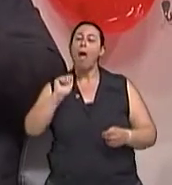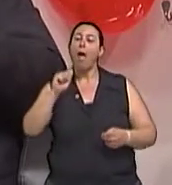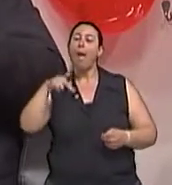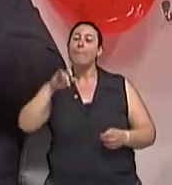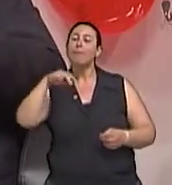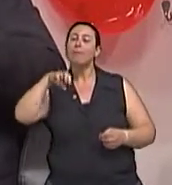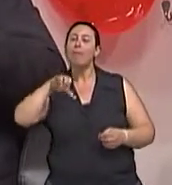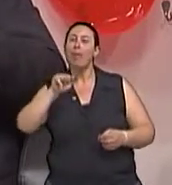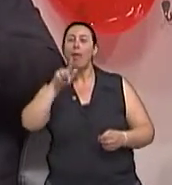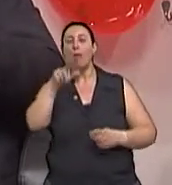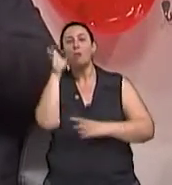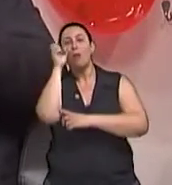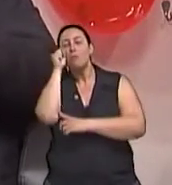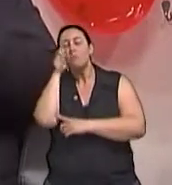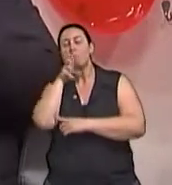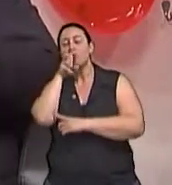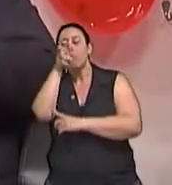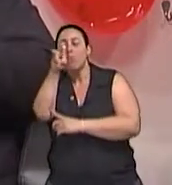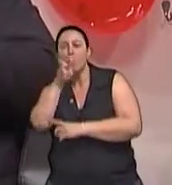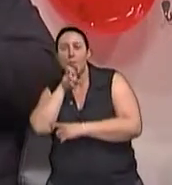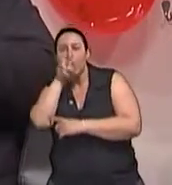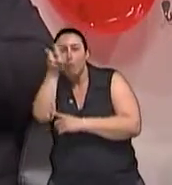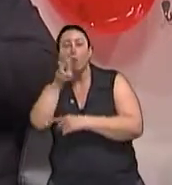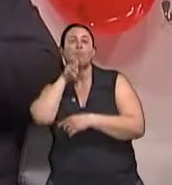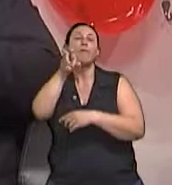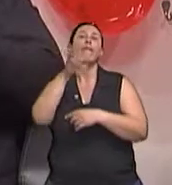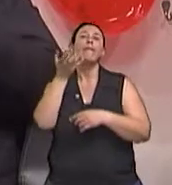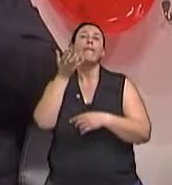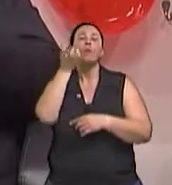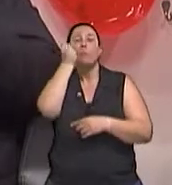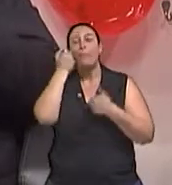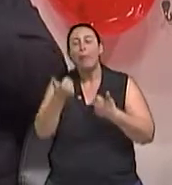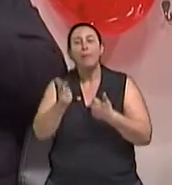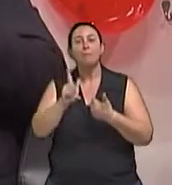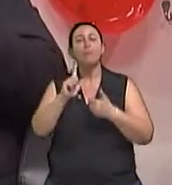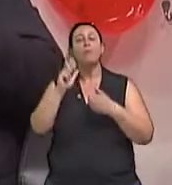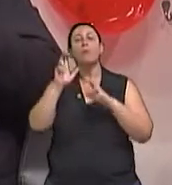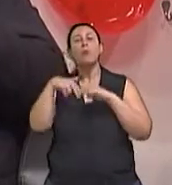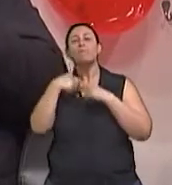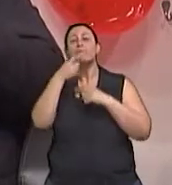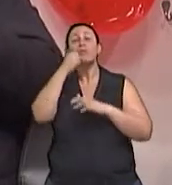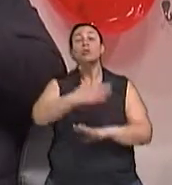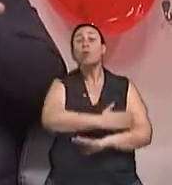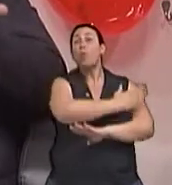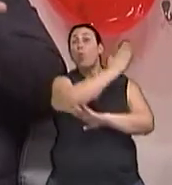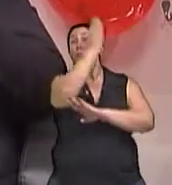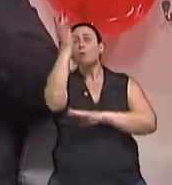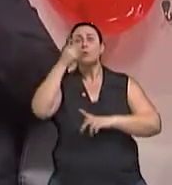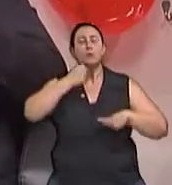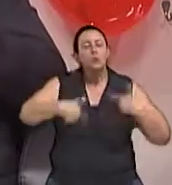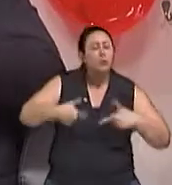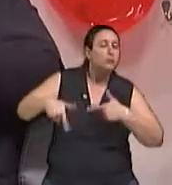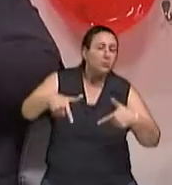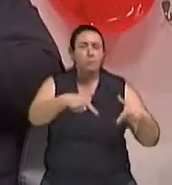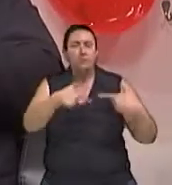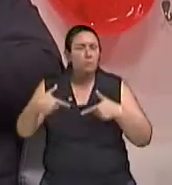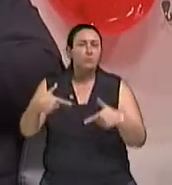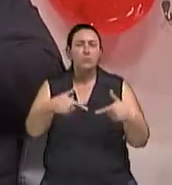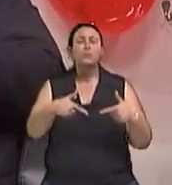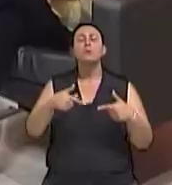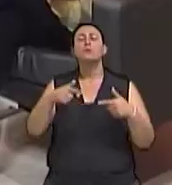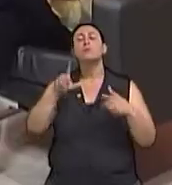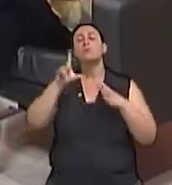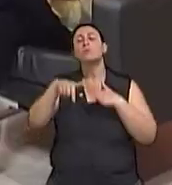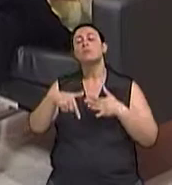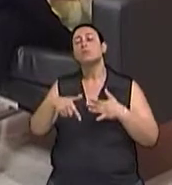homens têm mais chance de ter a diminuição da concentração durante o dia devido à apneia do sono se eles foram obesos.